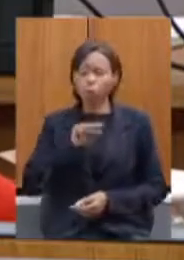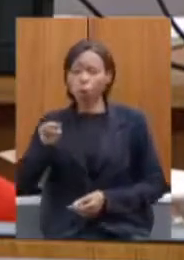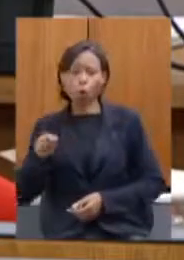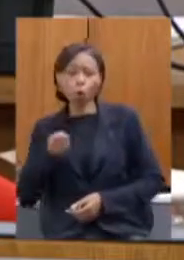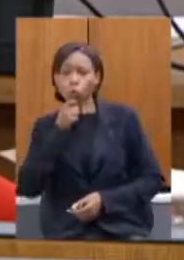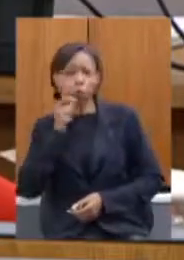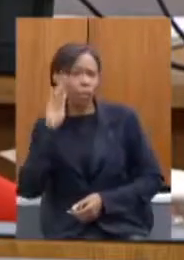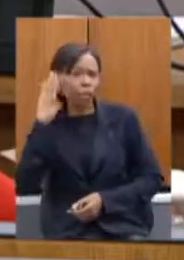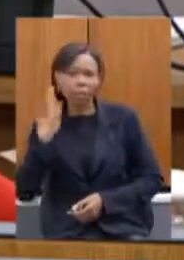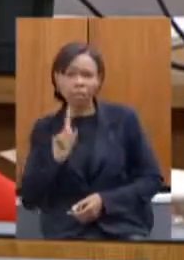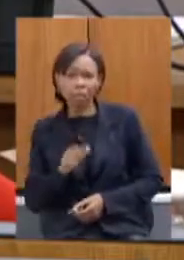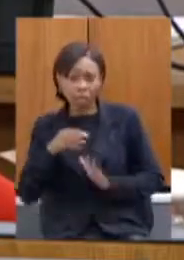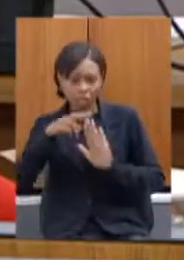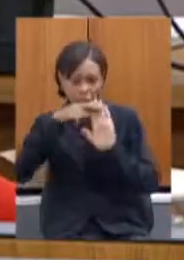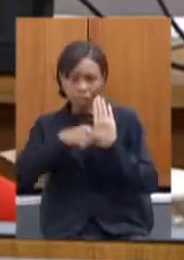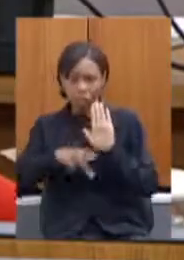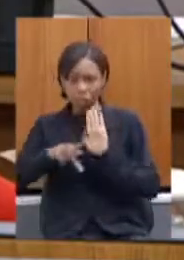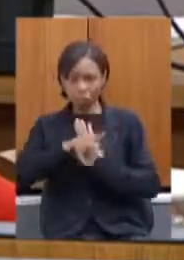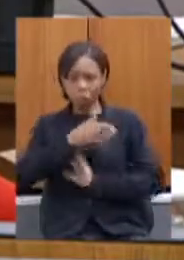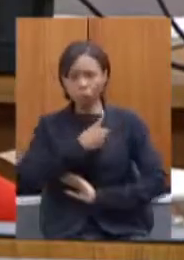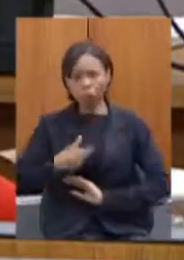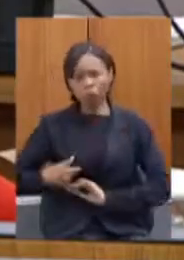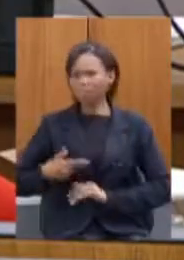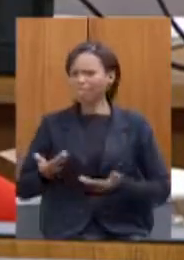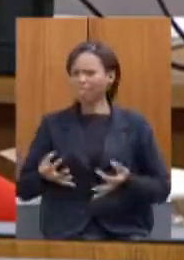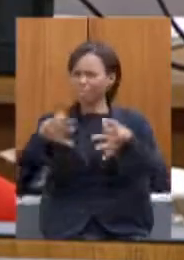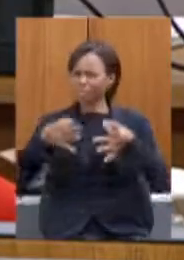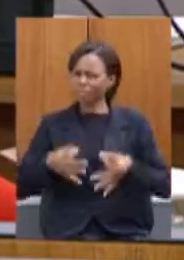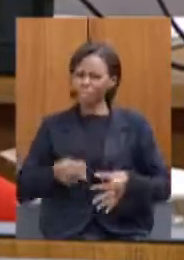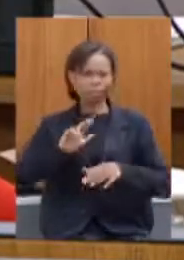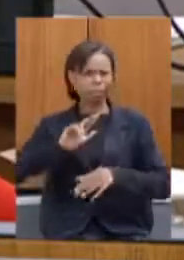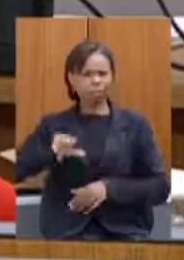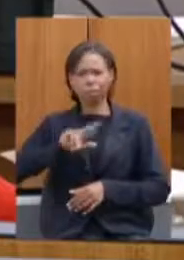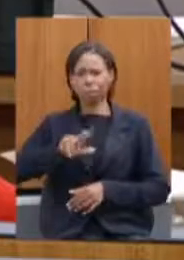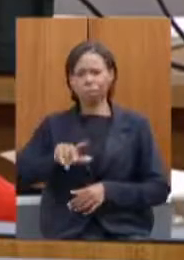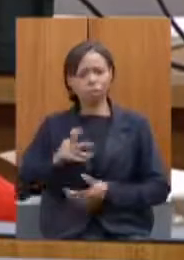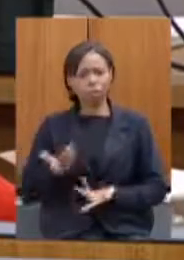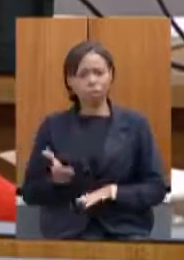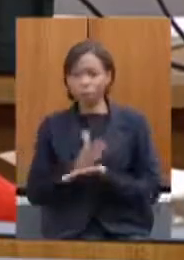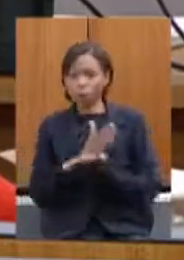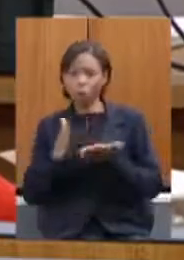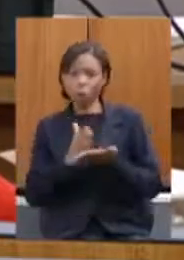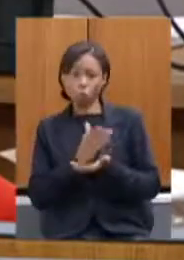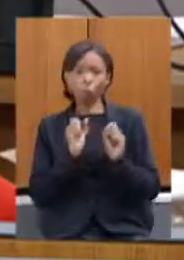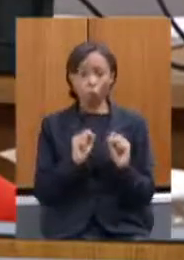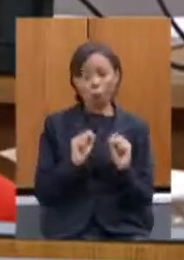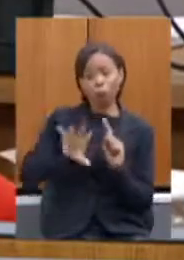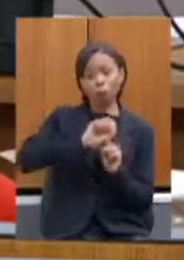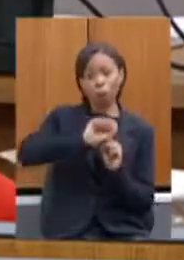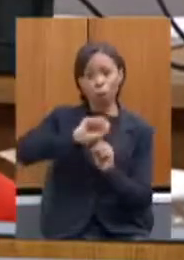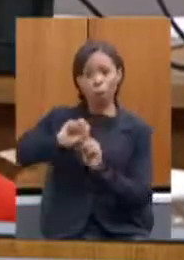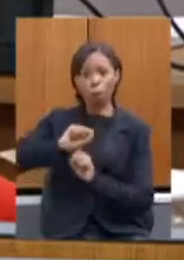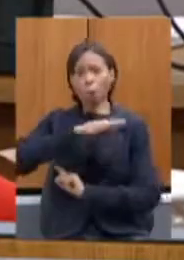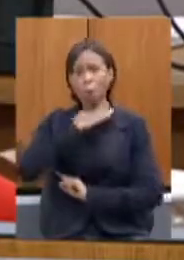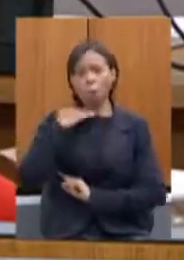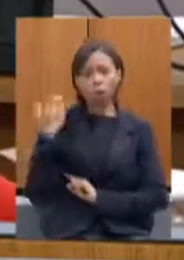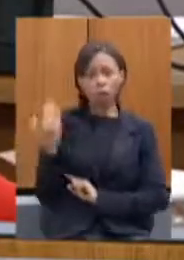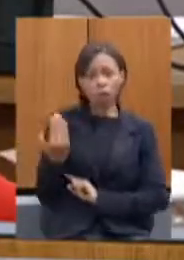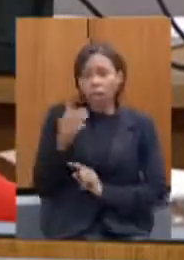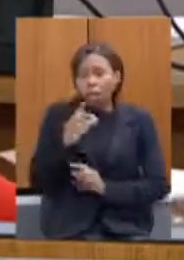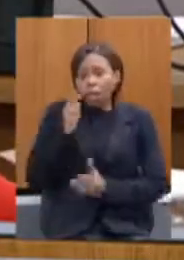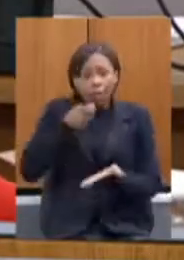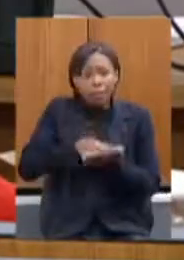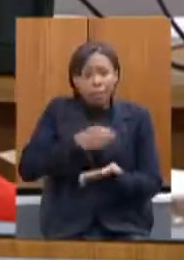se esse for o critério do governo não é razoável não é razoável que uns possam contaminar e morrer e não receber em dia enquanto